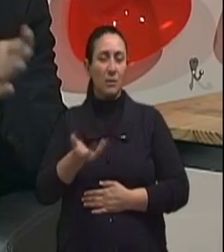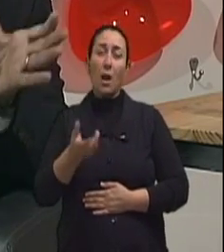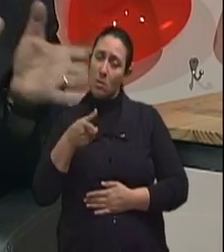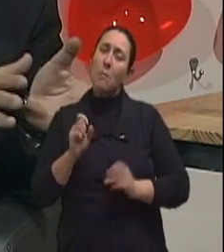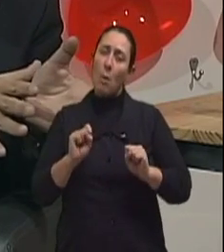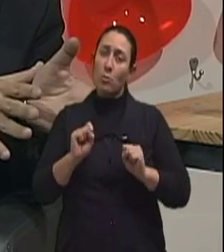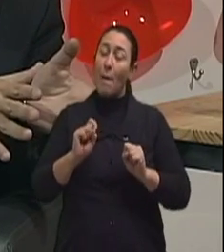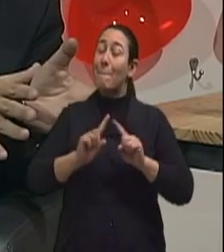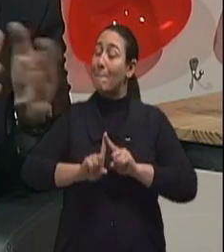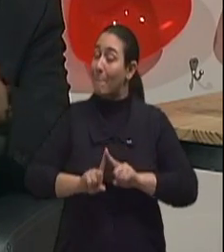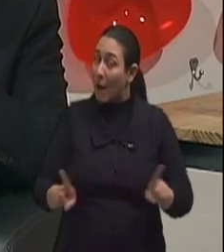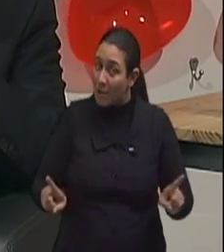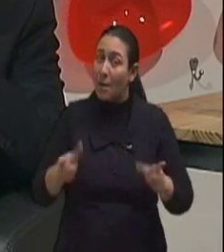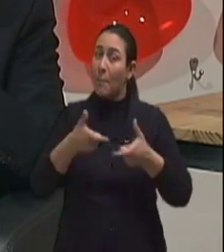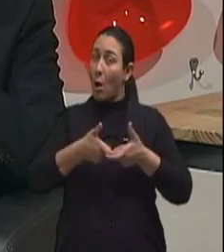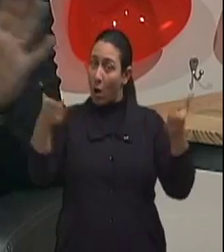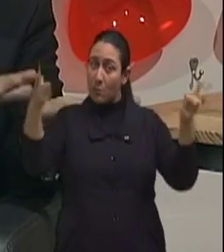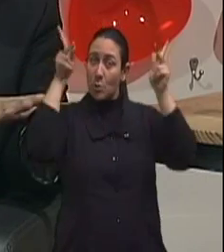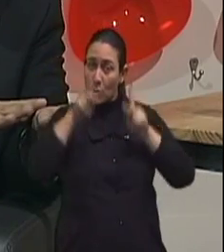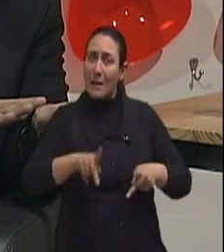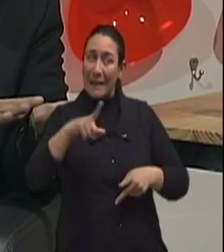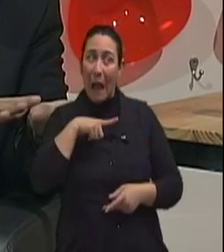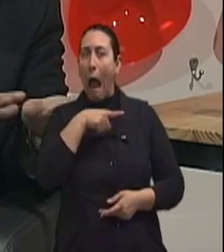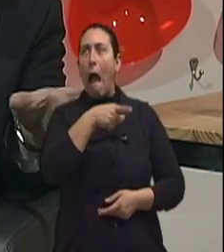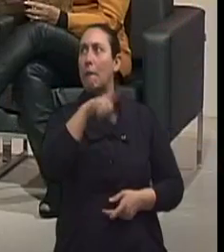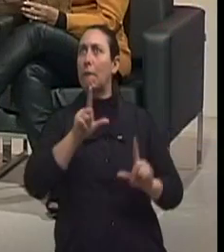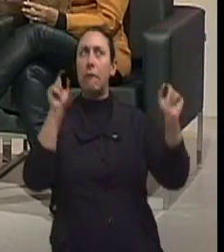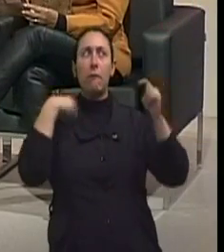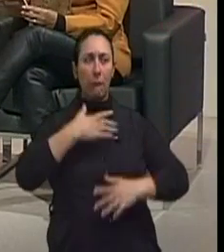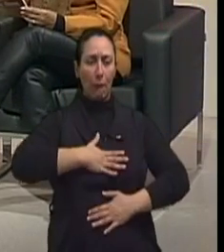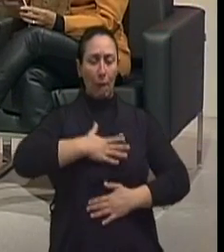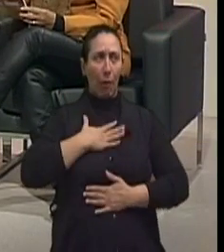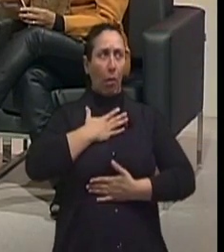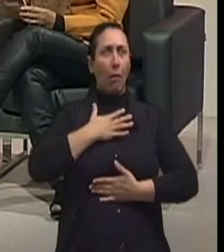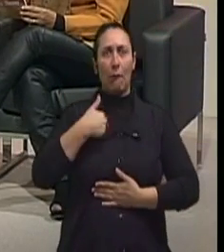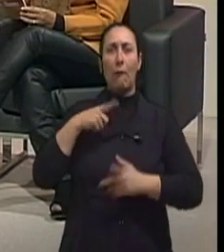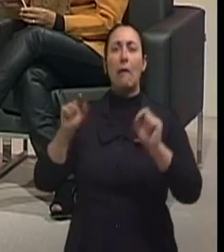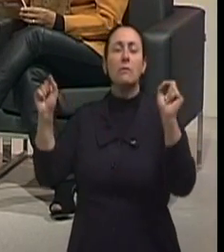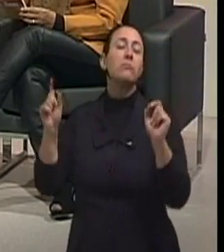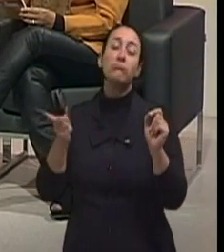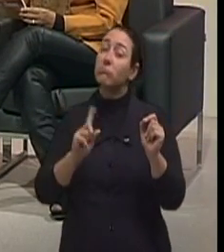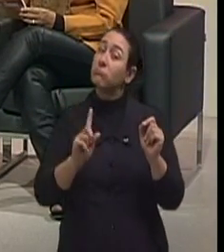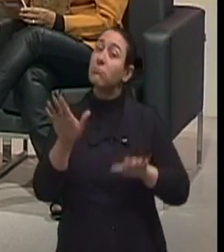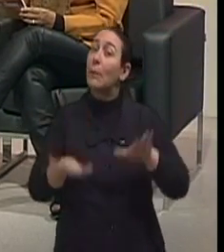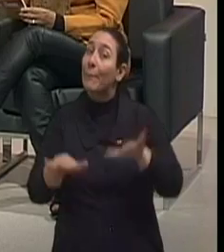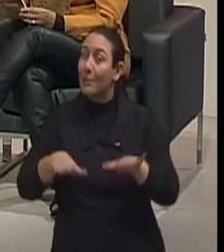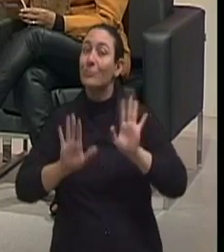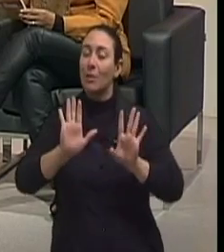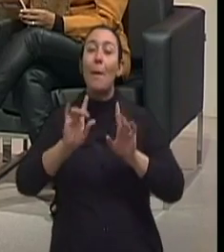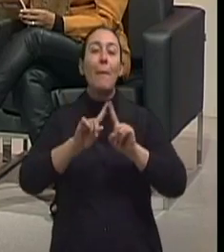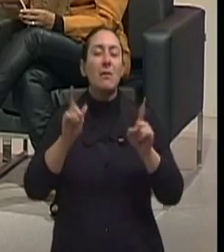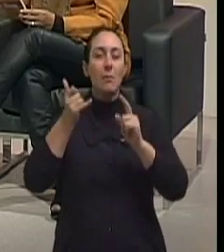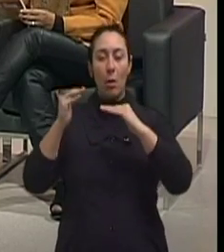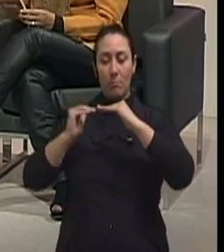sintomas. Claro que a maior parte das pessoas que têm esses sintomas não tem câncer. Perfeito. Mas alguém com essas queixas, acima